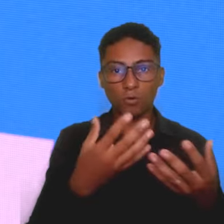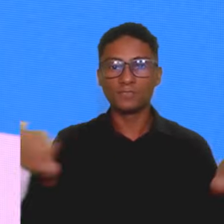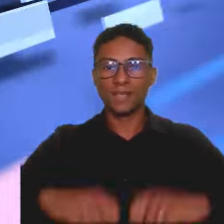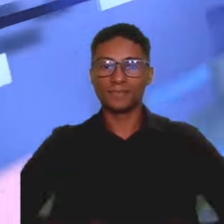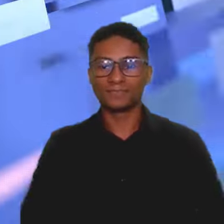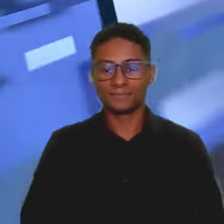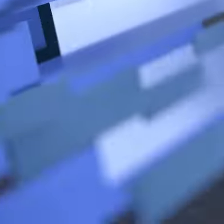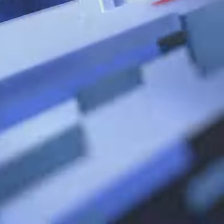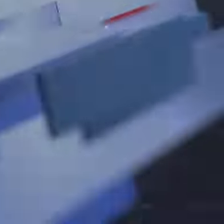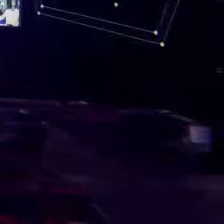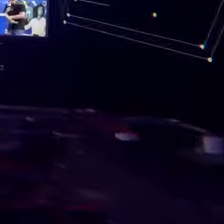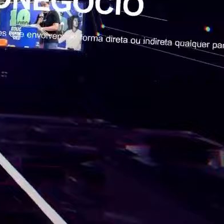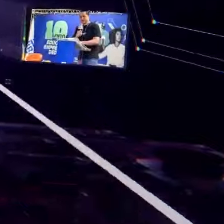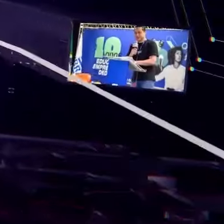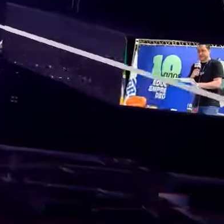empreendedor.